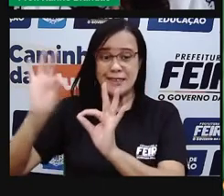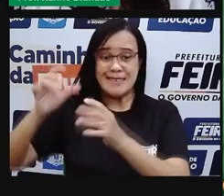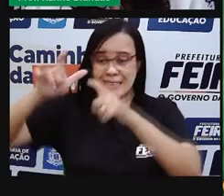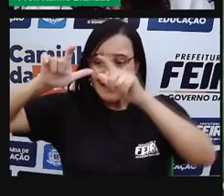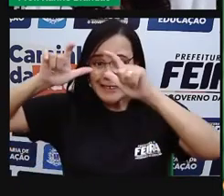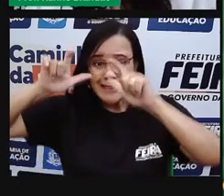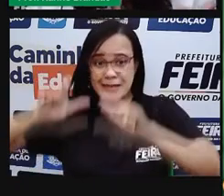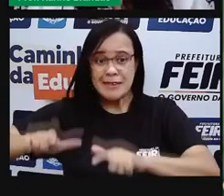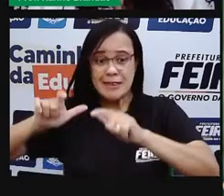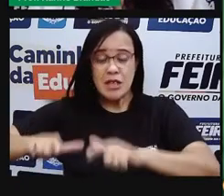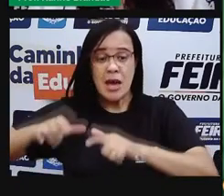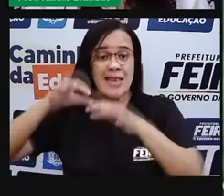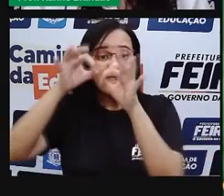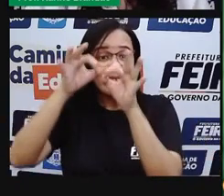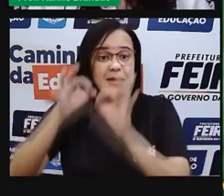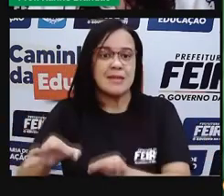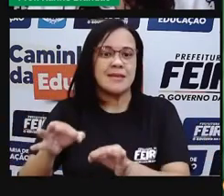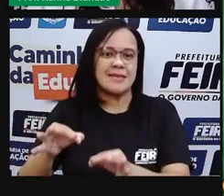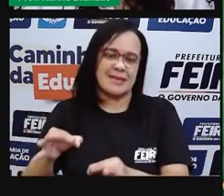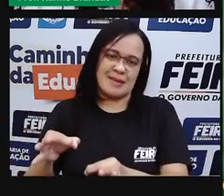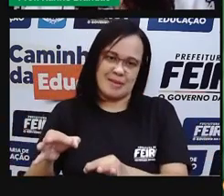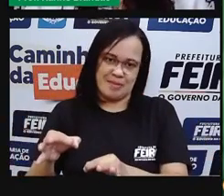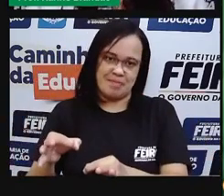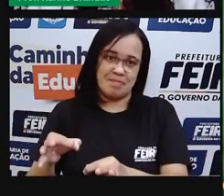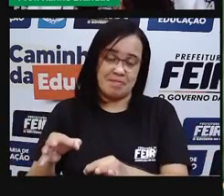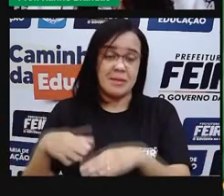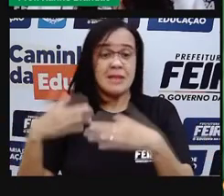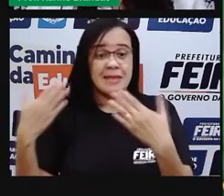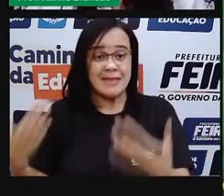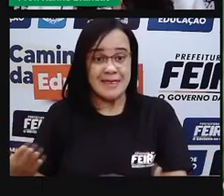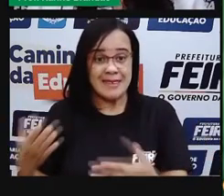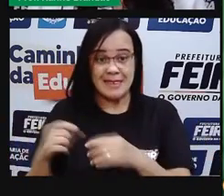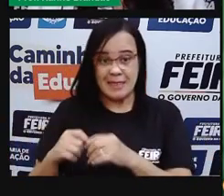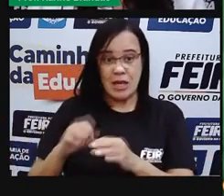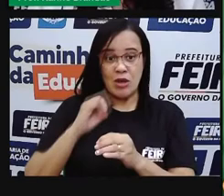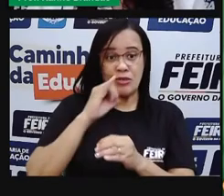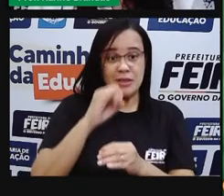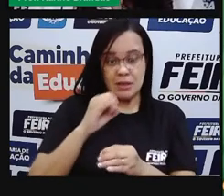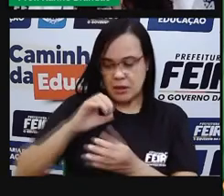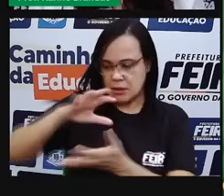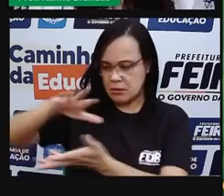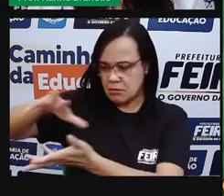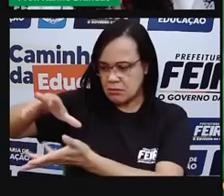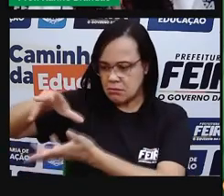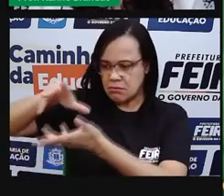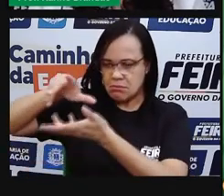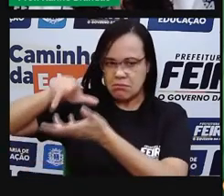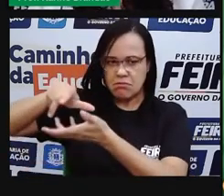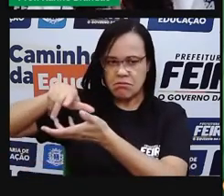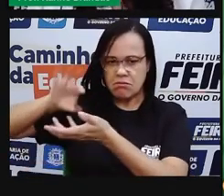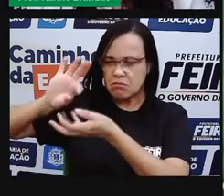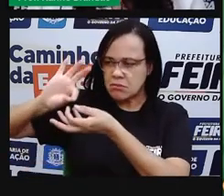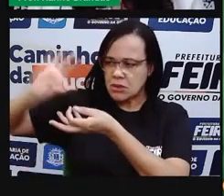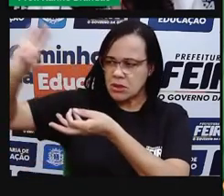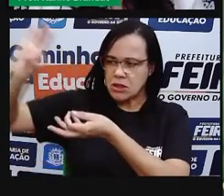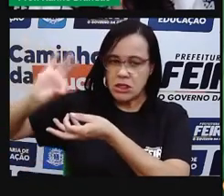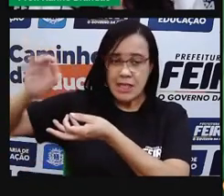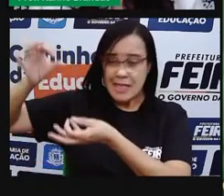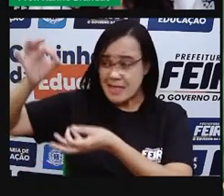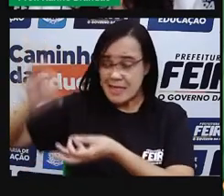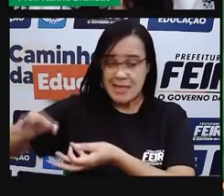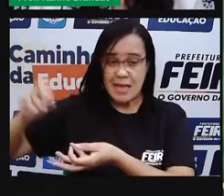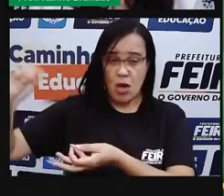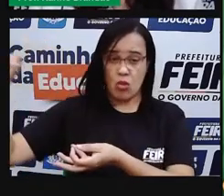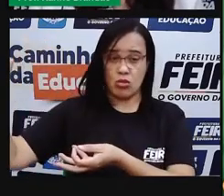distância que o Sol tem do nosso planeta, a gente consegue ter água nos três